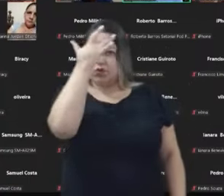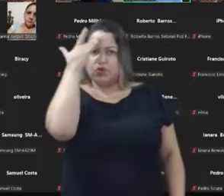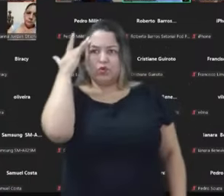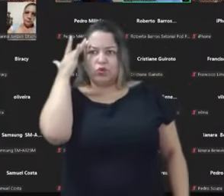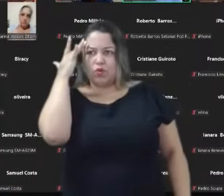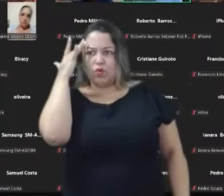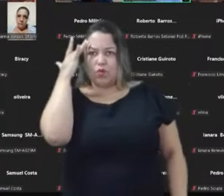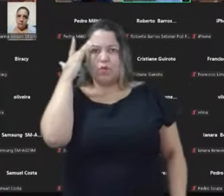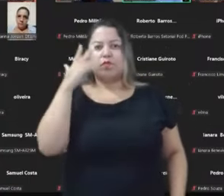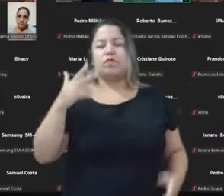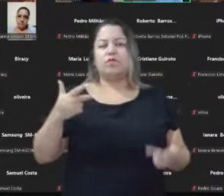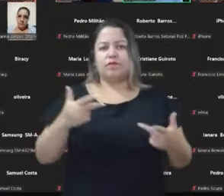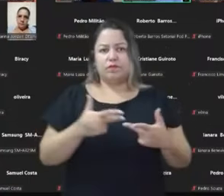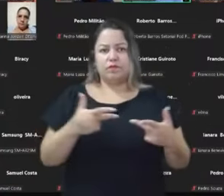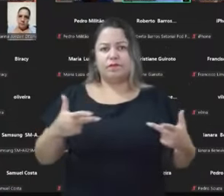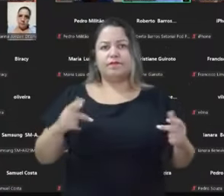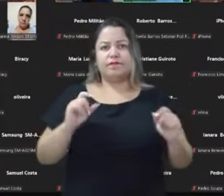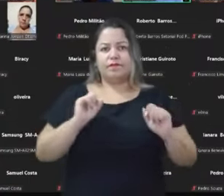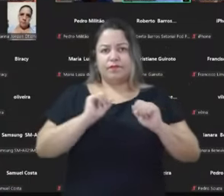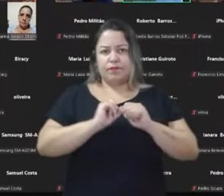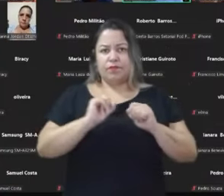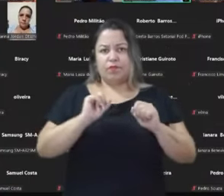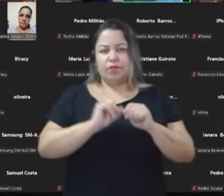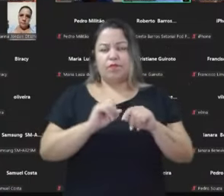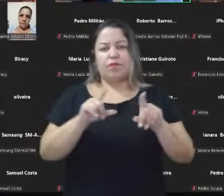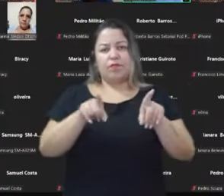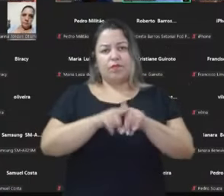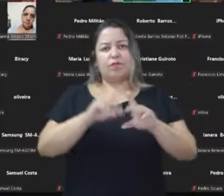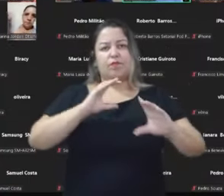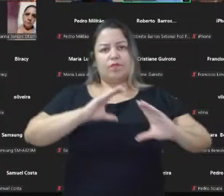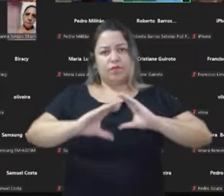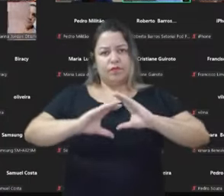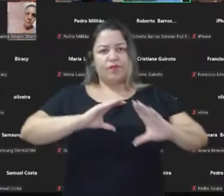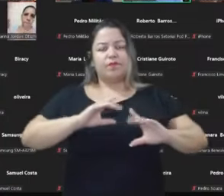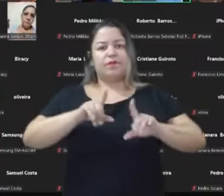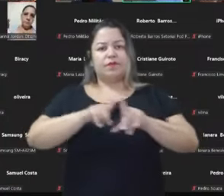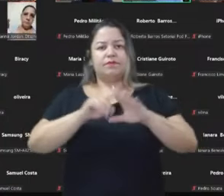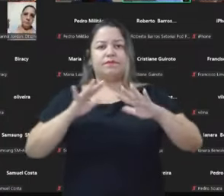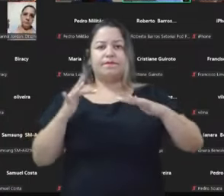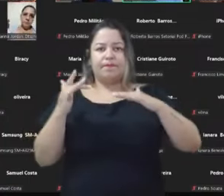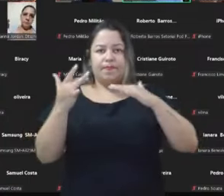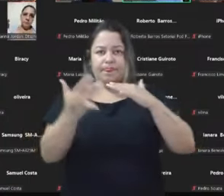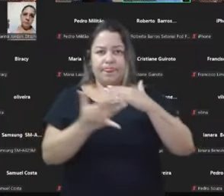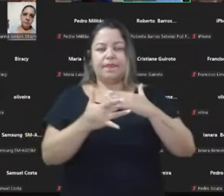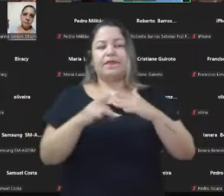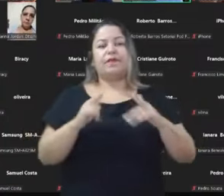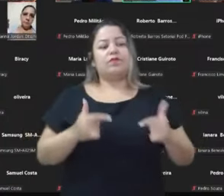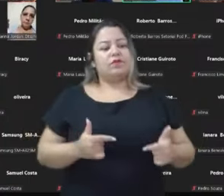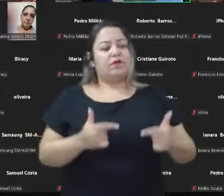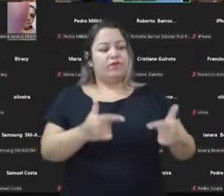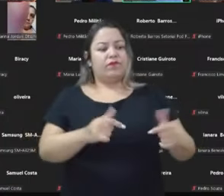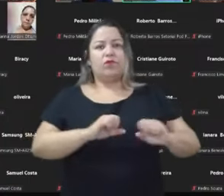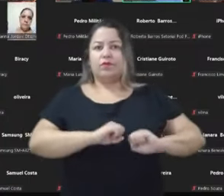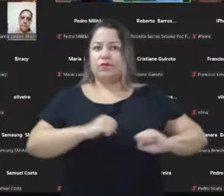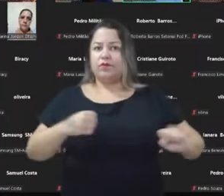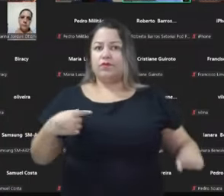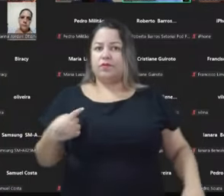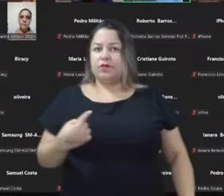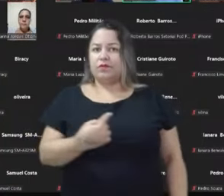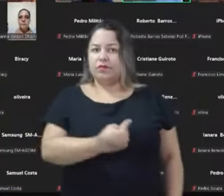métodos que fazem. Nós sabemos que, do ponto de vista da comunicação nas redes sociais, é um desafio grande para nós.